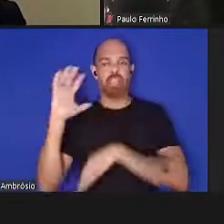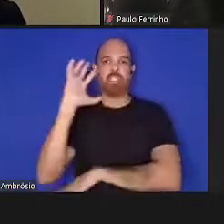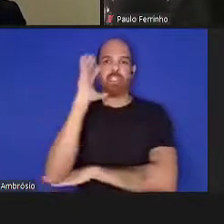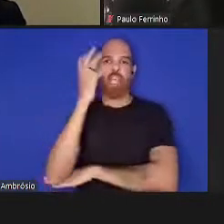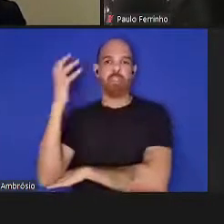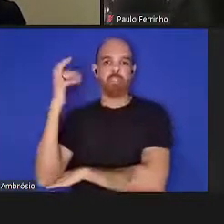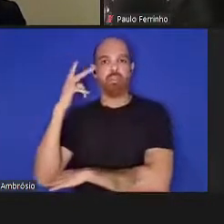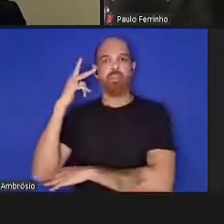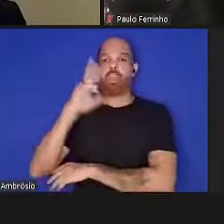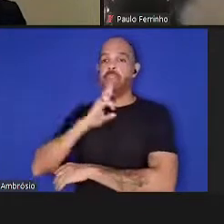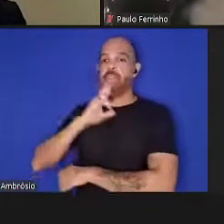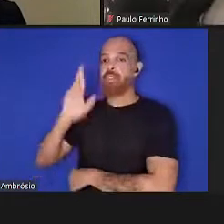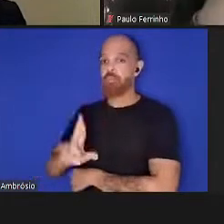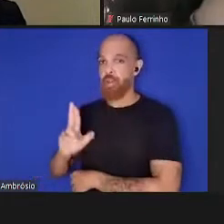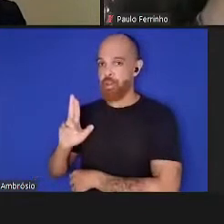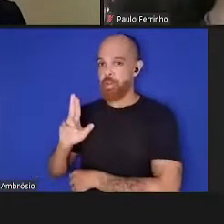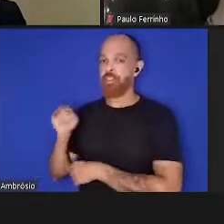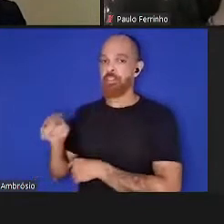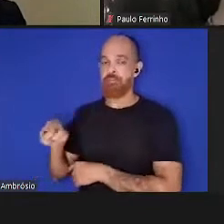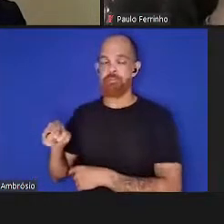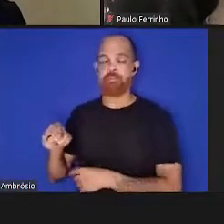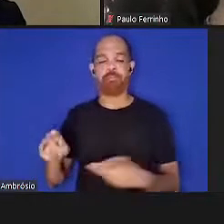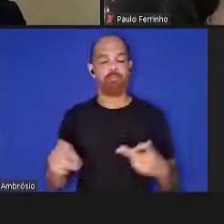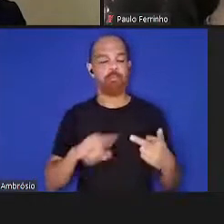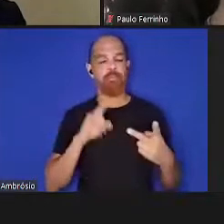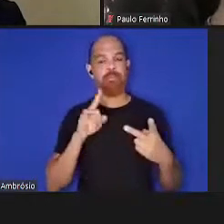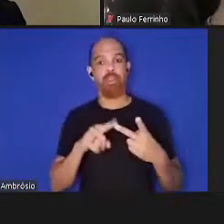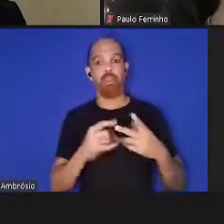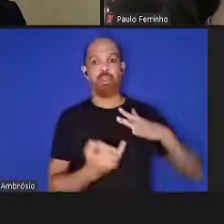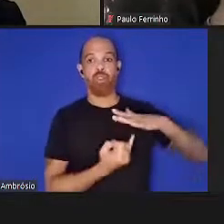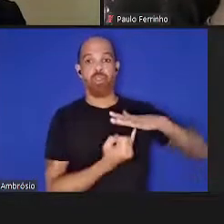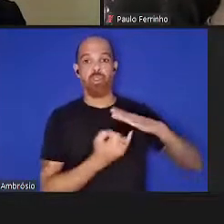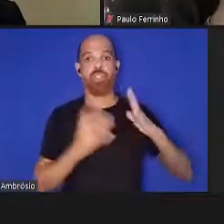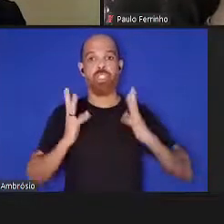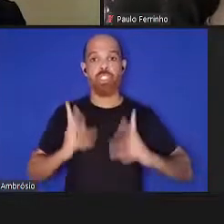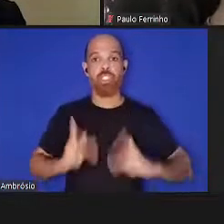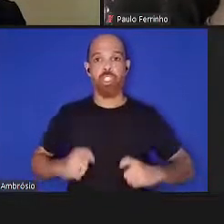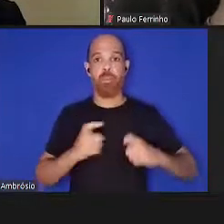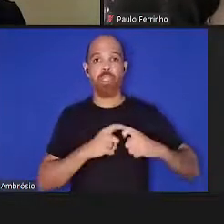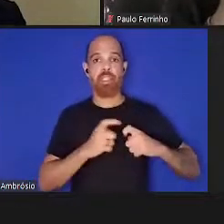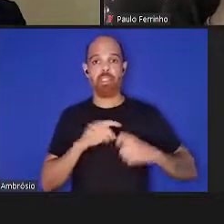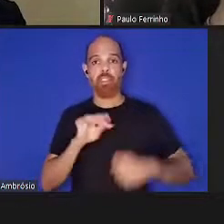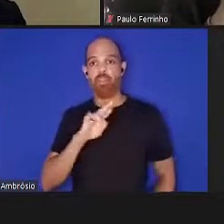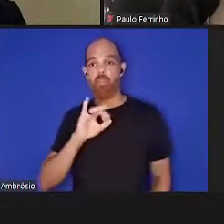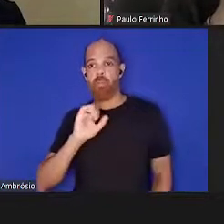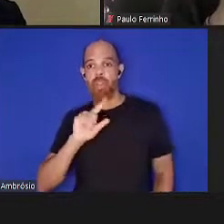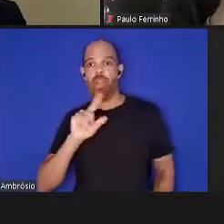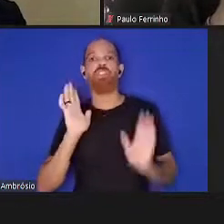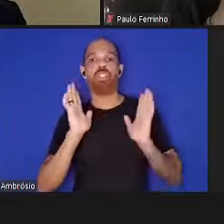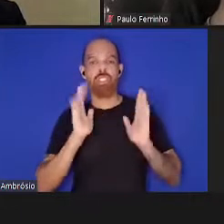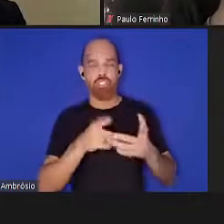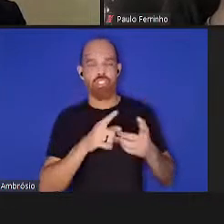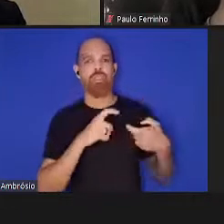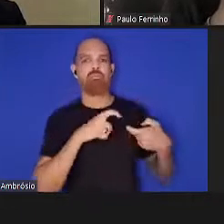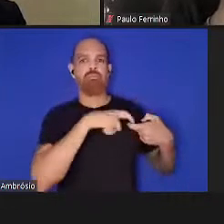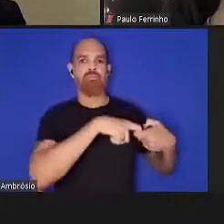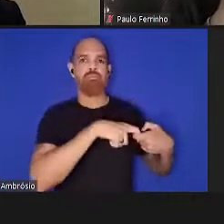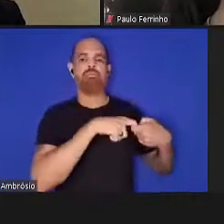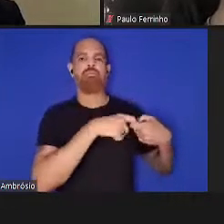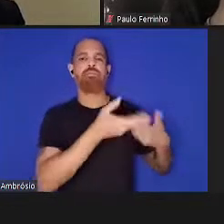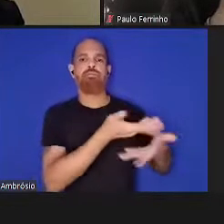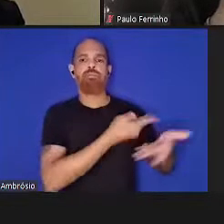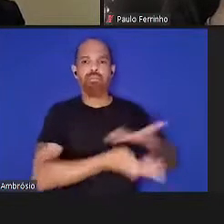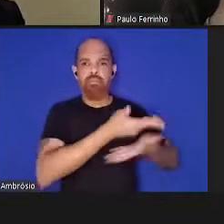aos desastres. E com o Instituto de Higiene e Medicina Tropical também tivemos já várias colaborações no